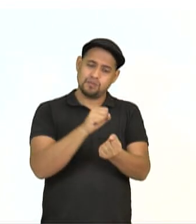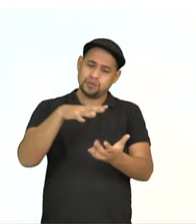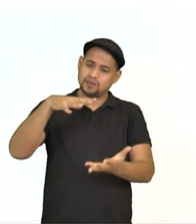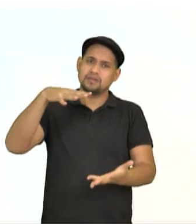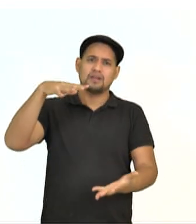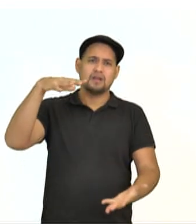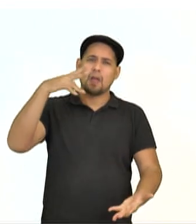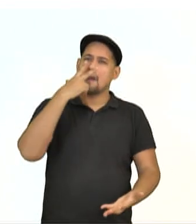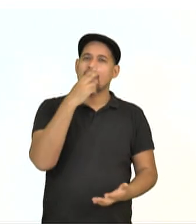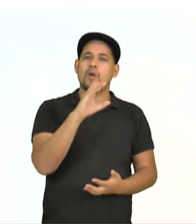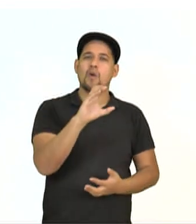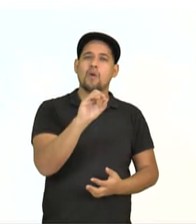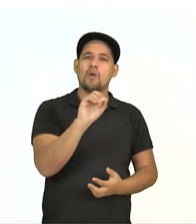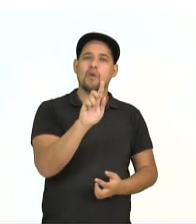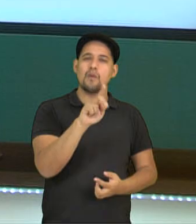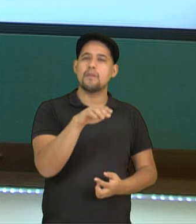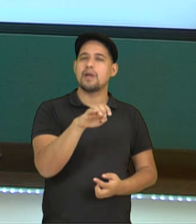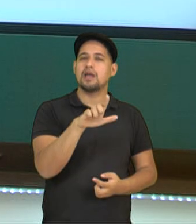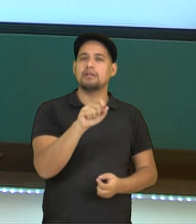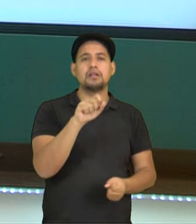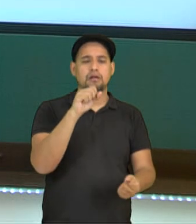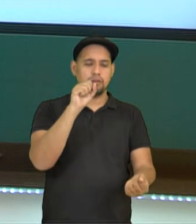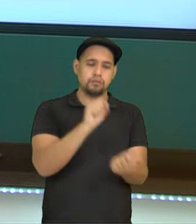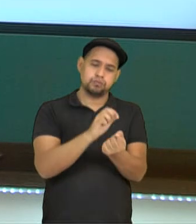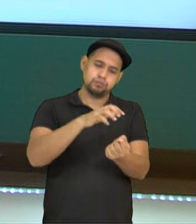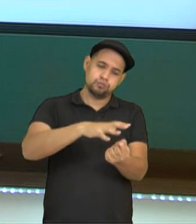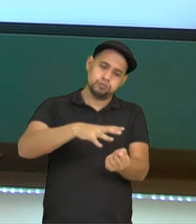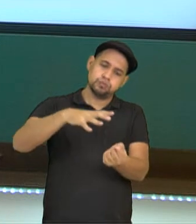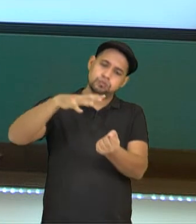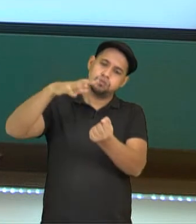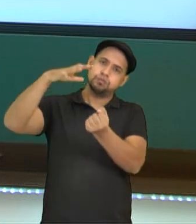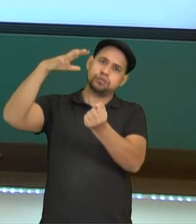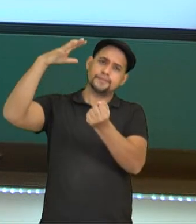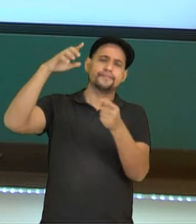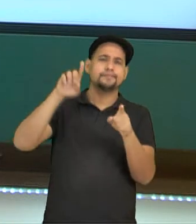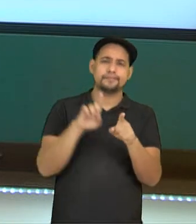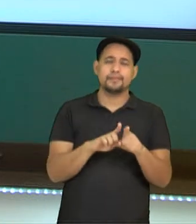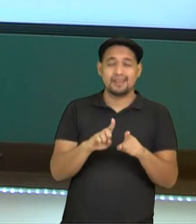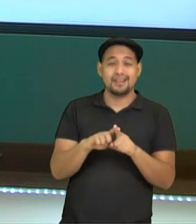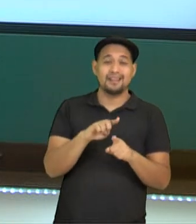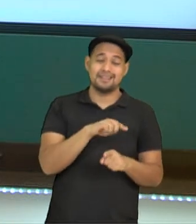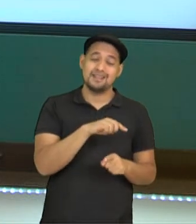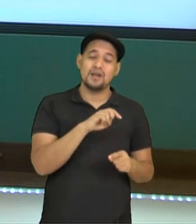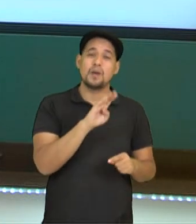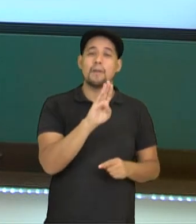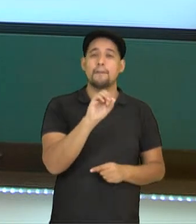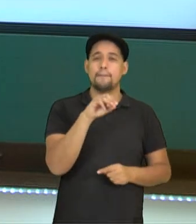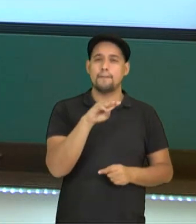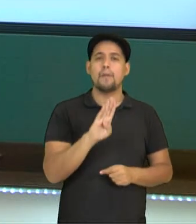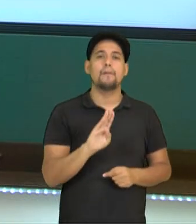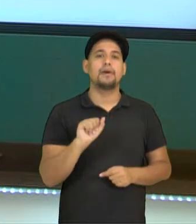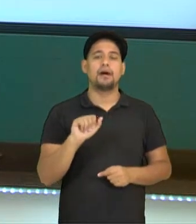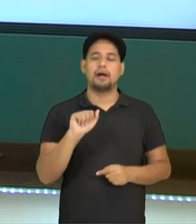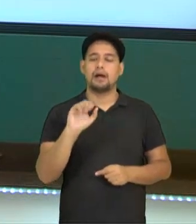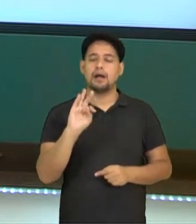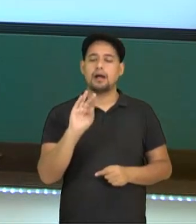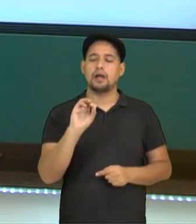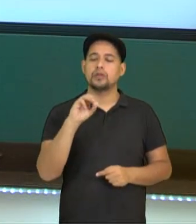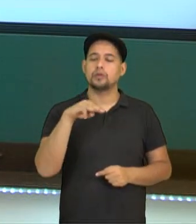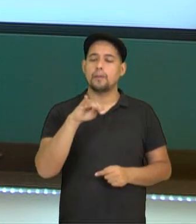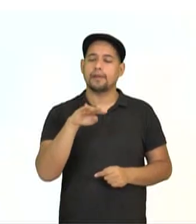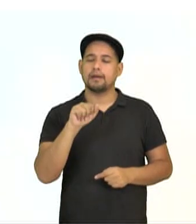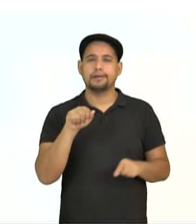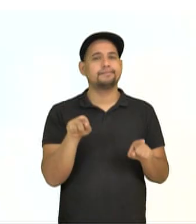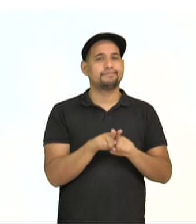o cogumelo de fumaça formado pela explosão dessas bombas atômicas. Imagens extremamente marcantes.